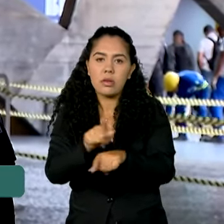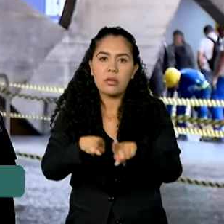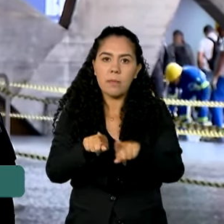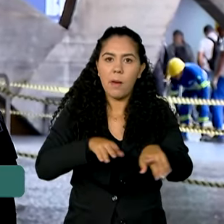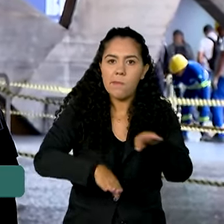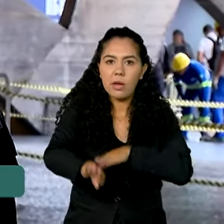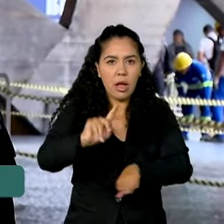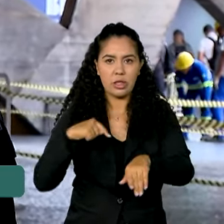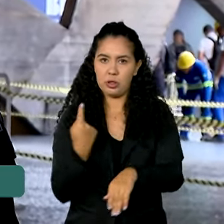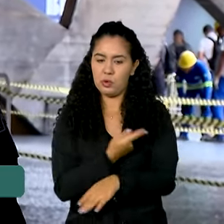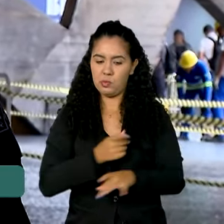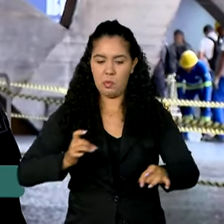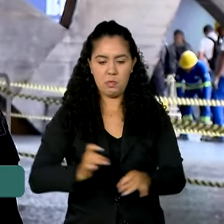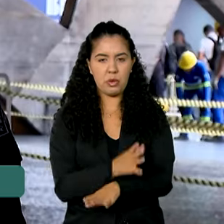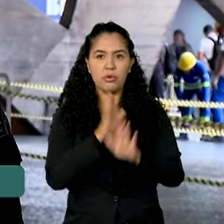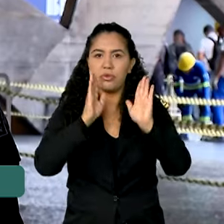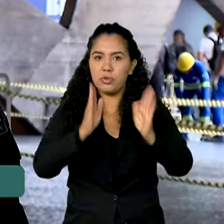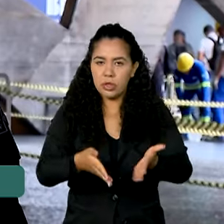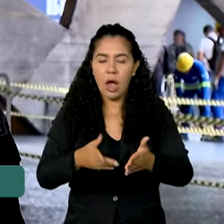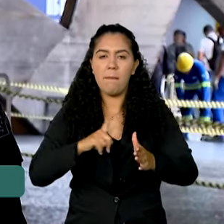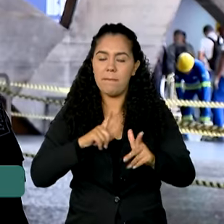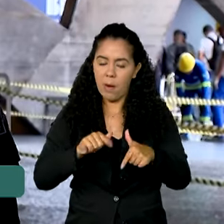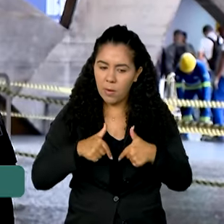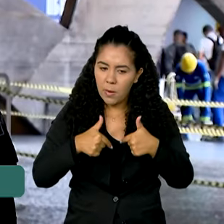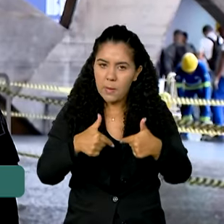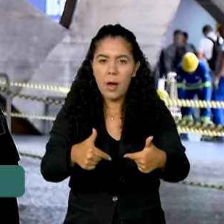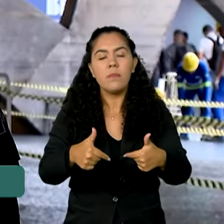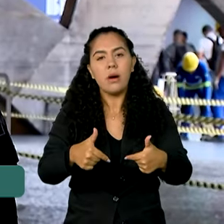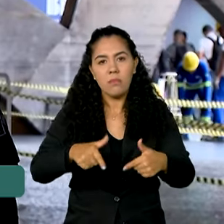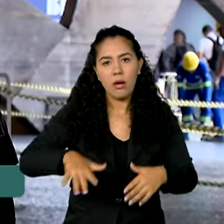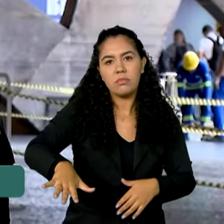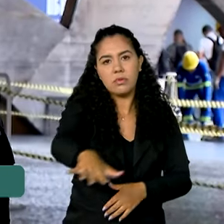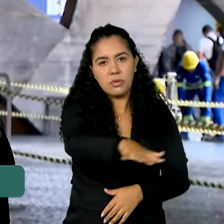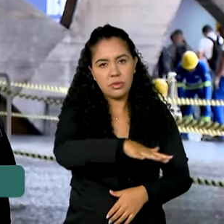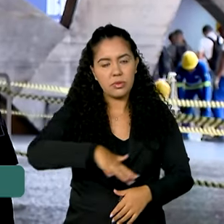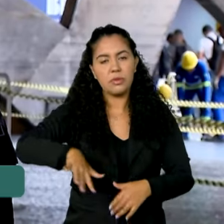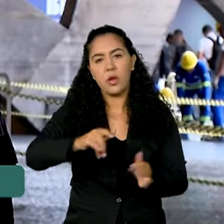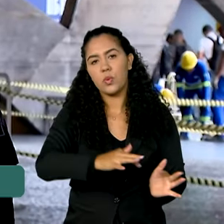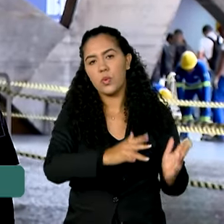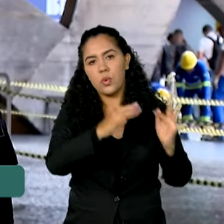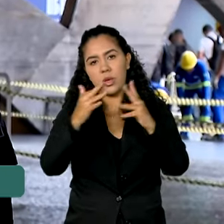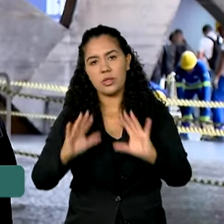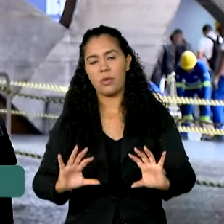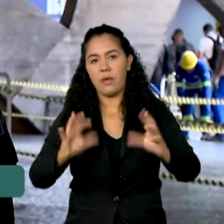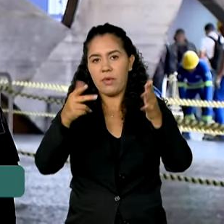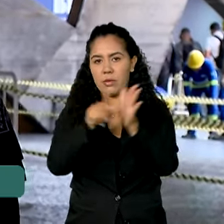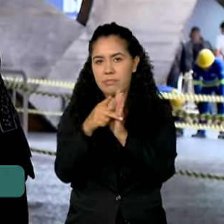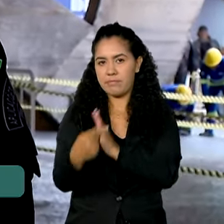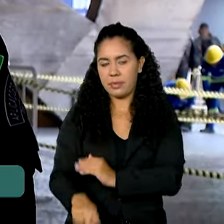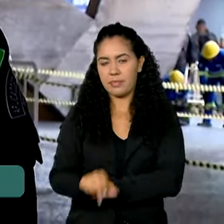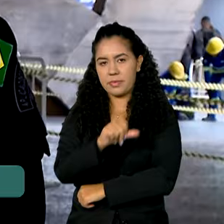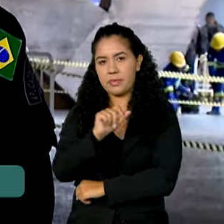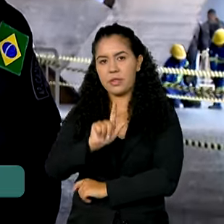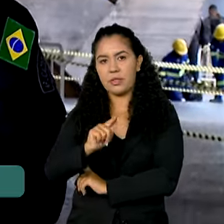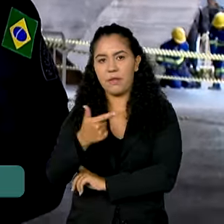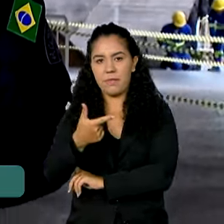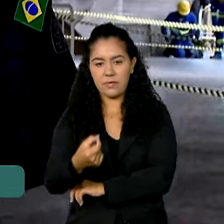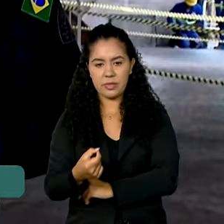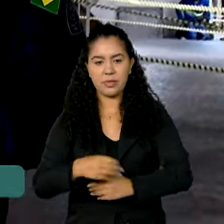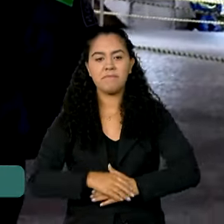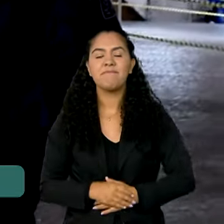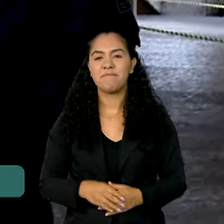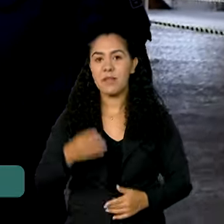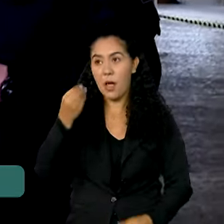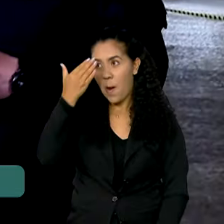A gente vai estar preparado para atuar em todas essas atribuições aqui durante o evento do G20 no Rio de Janeiro. Perfeito, Gisele, obrigada pela sua